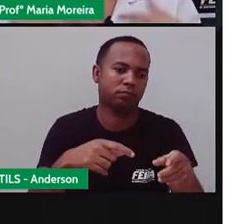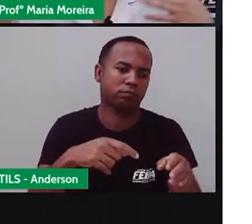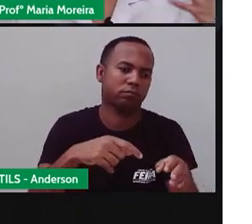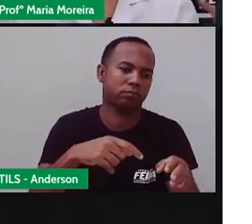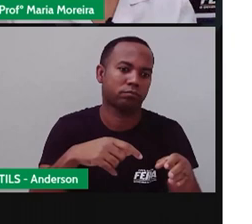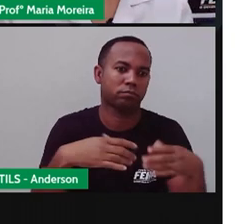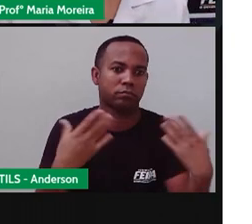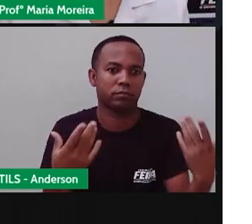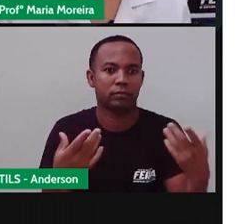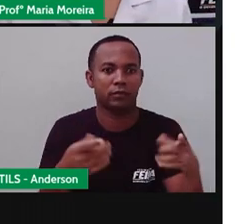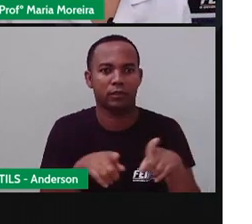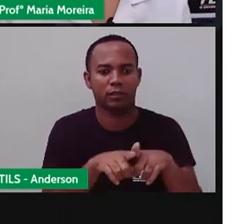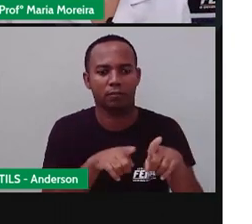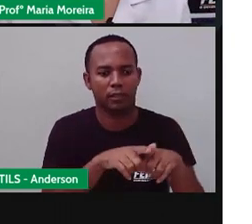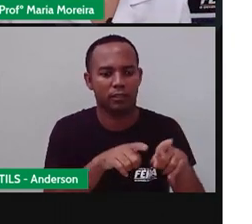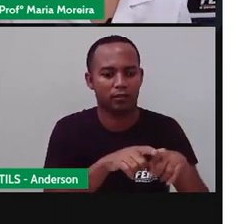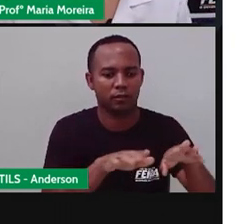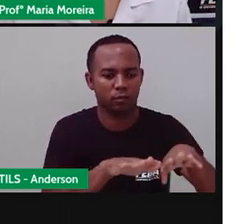Existe um projeto, né?